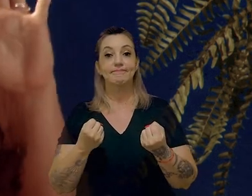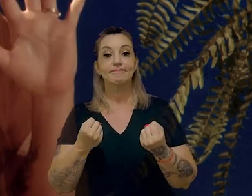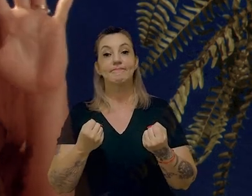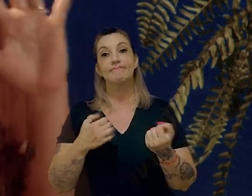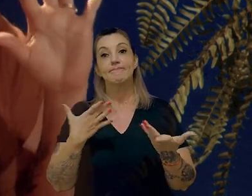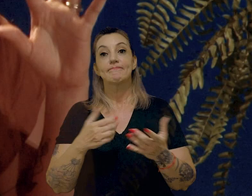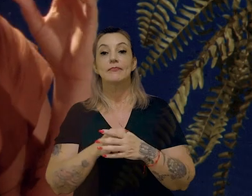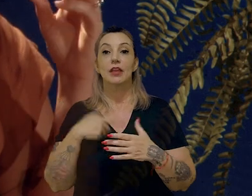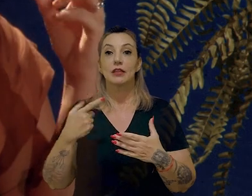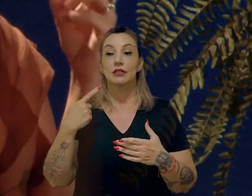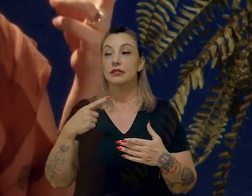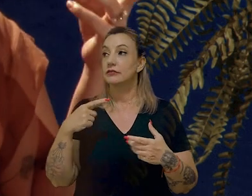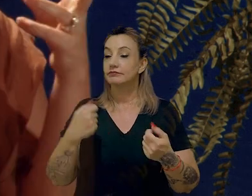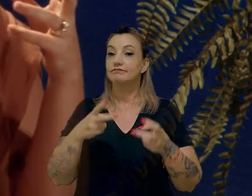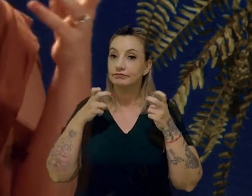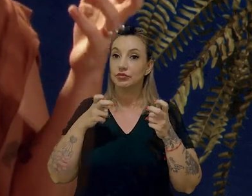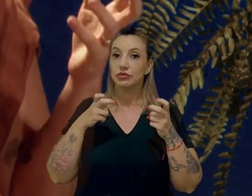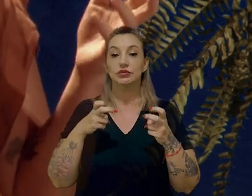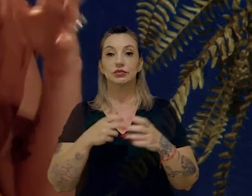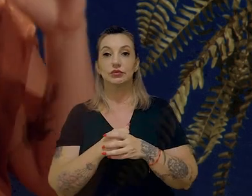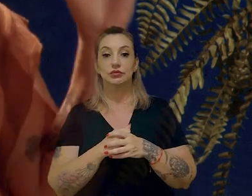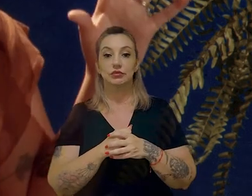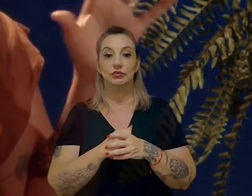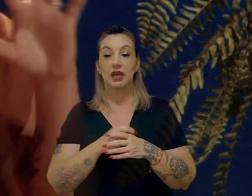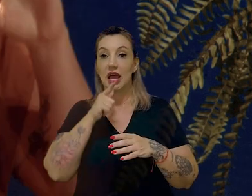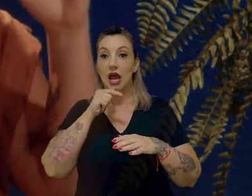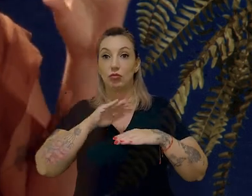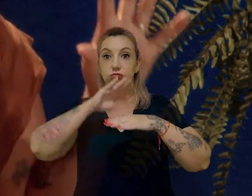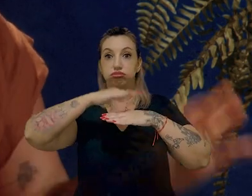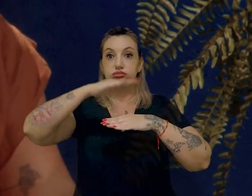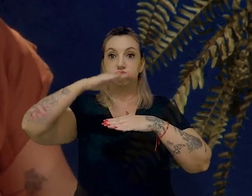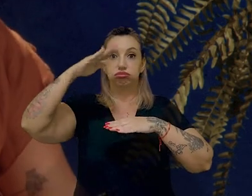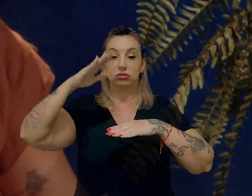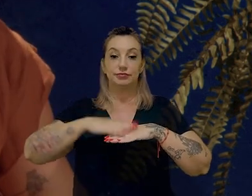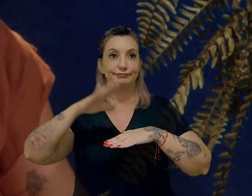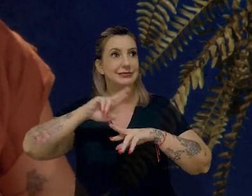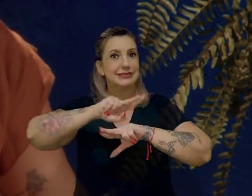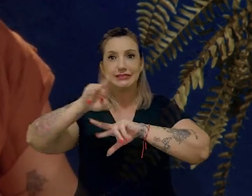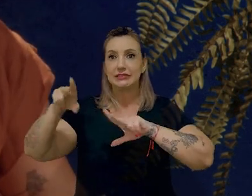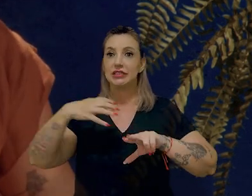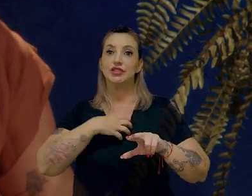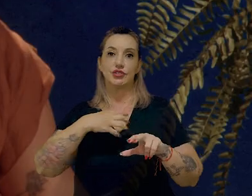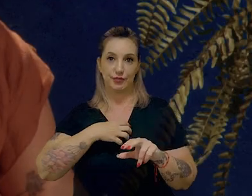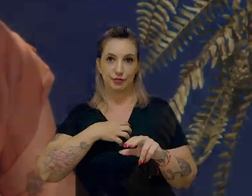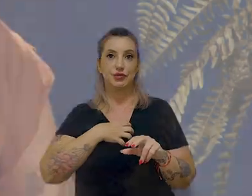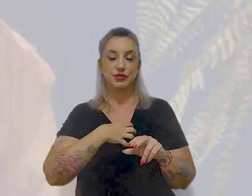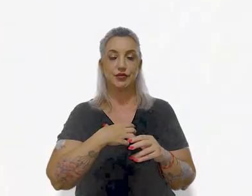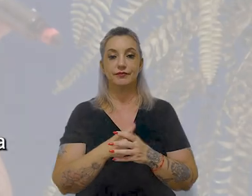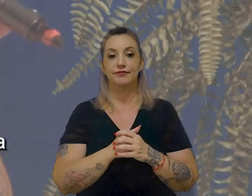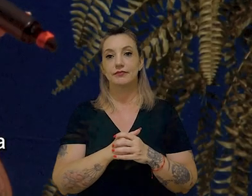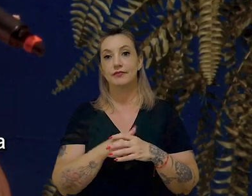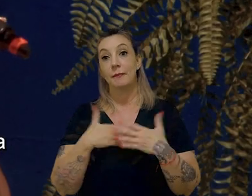no nosso caso, o a gente viu mais é enchentes dos mais diversos tipos aqui.